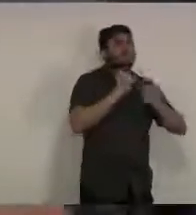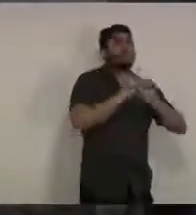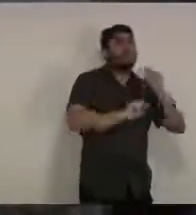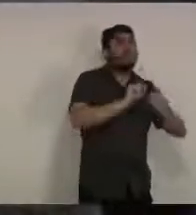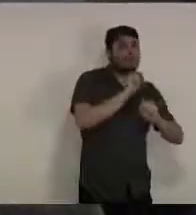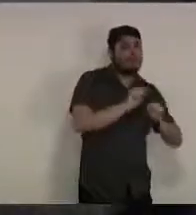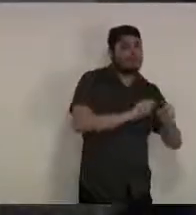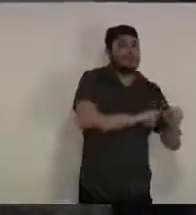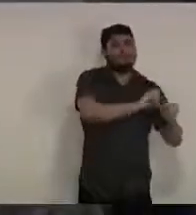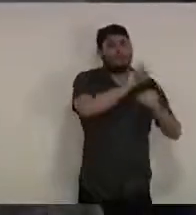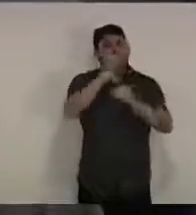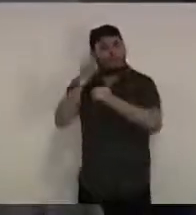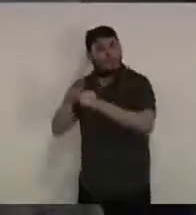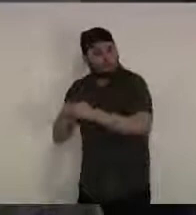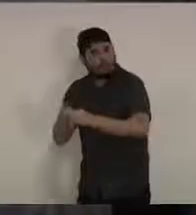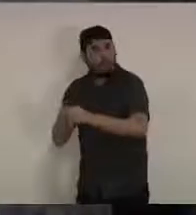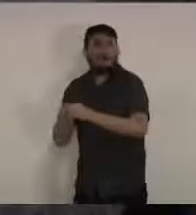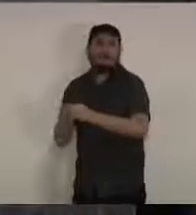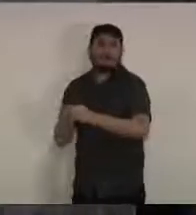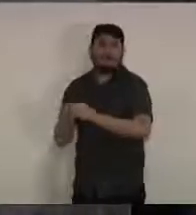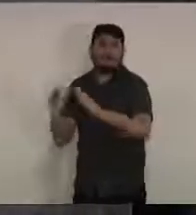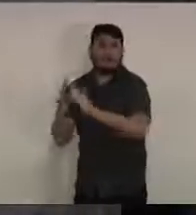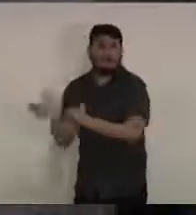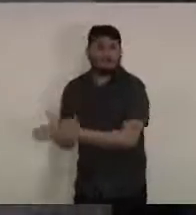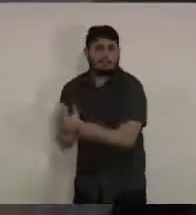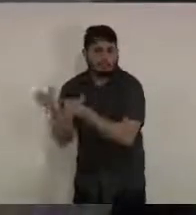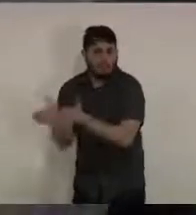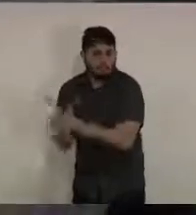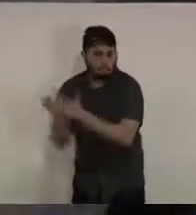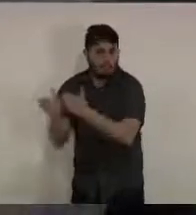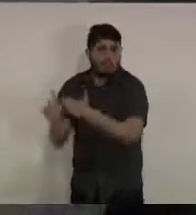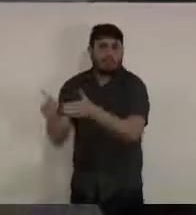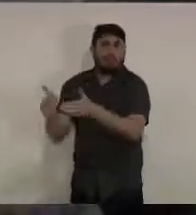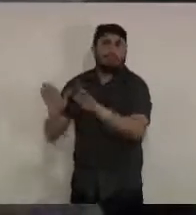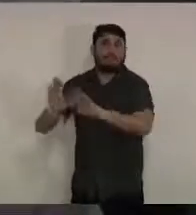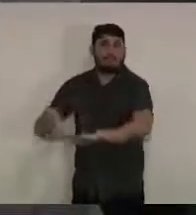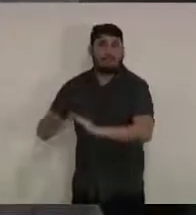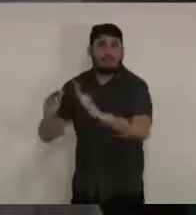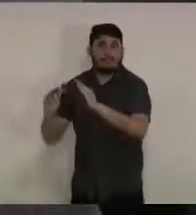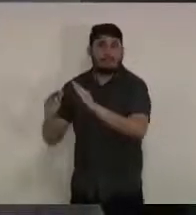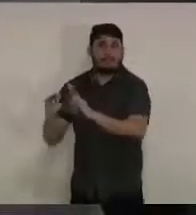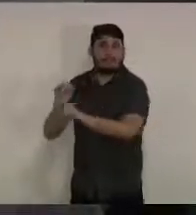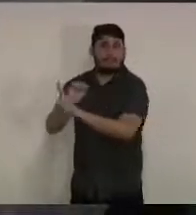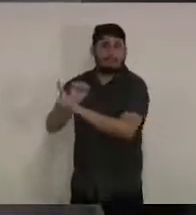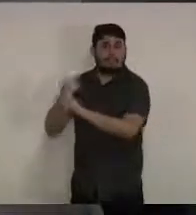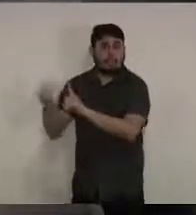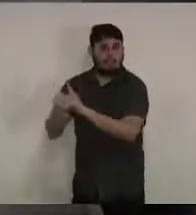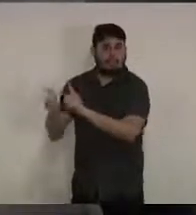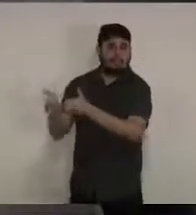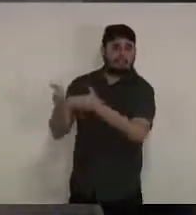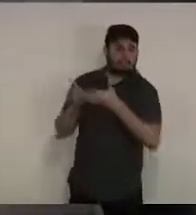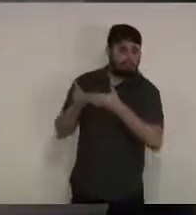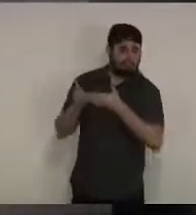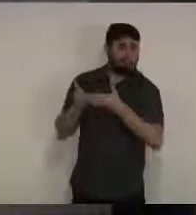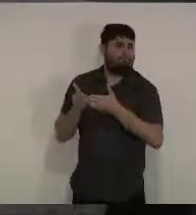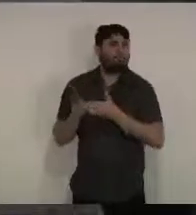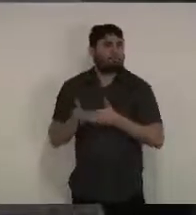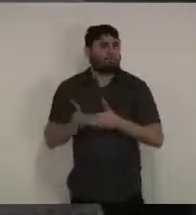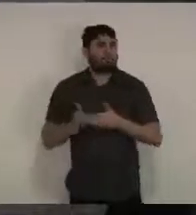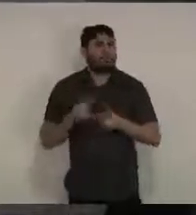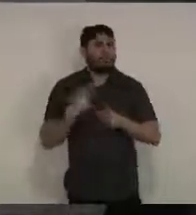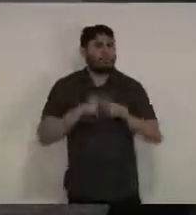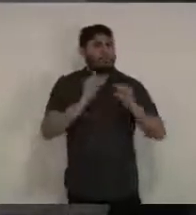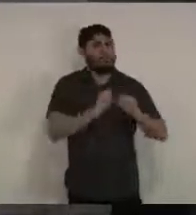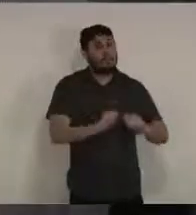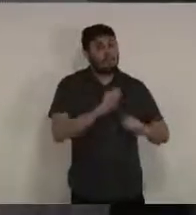o seu isolamento pelo risco benefício de estar na cidade hospitalar e poder contrair algum tipo de infecção então estão evoluindo bem e graças